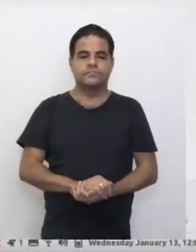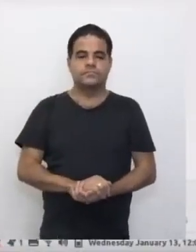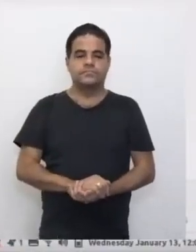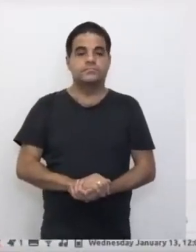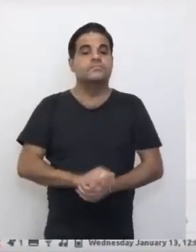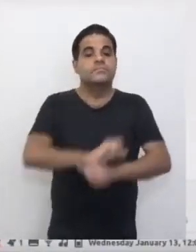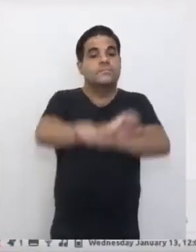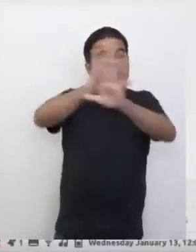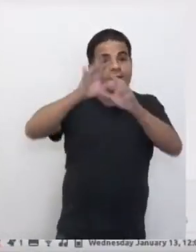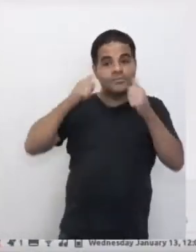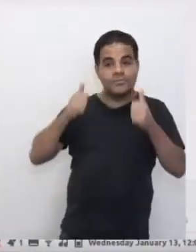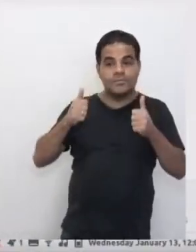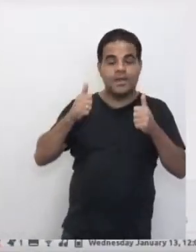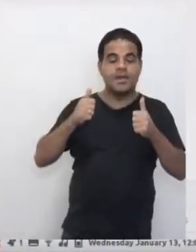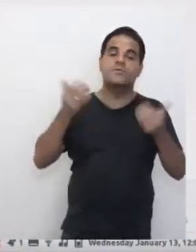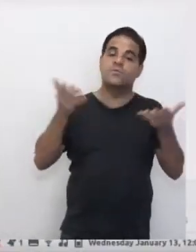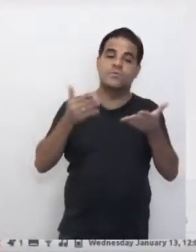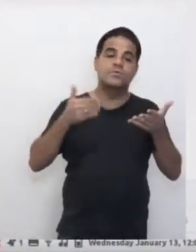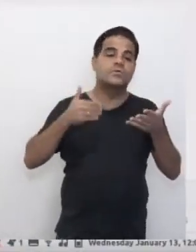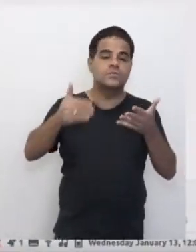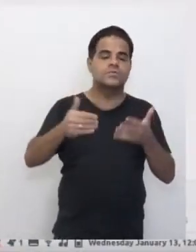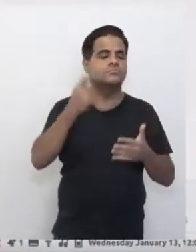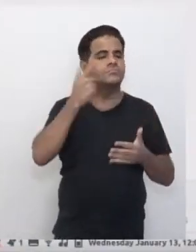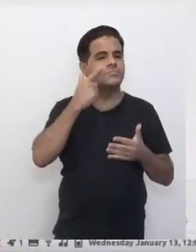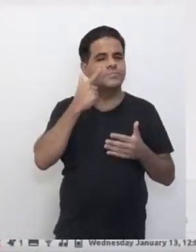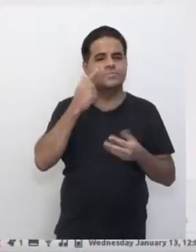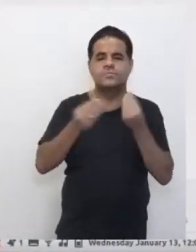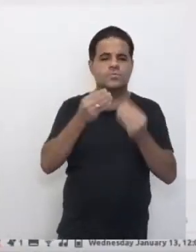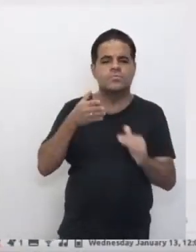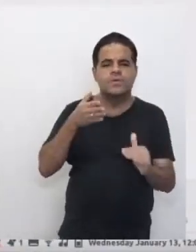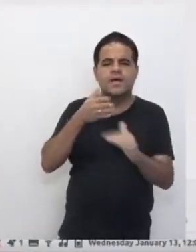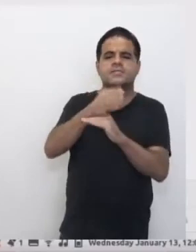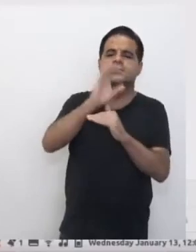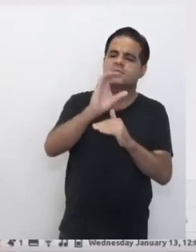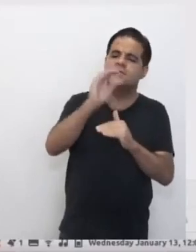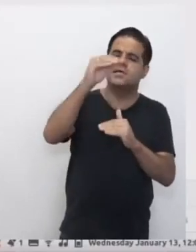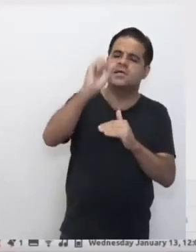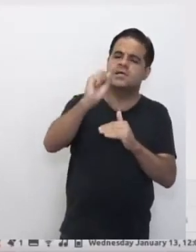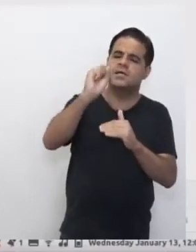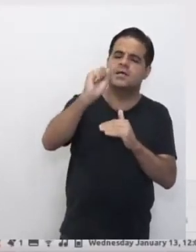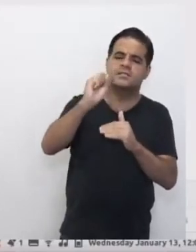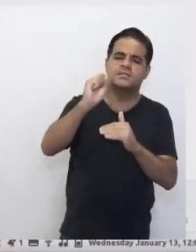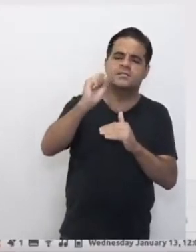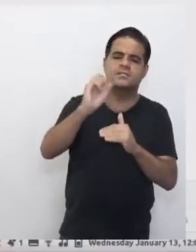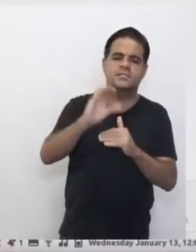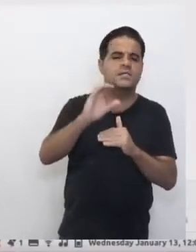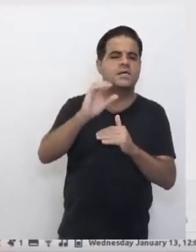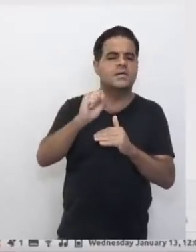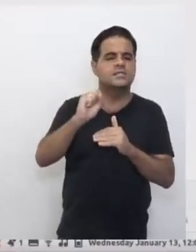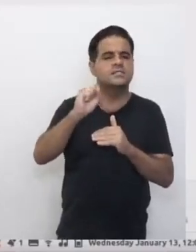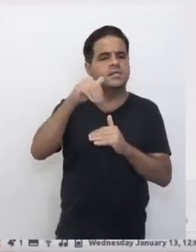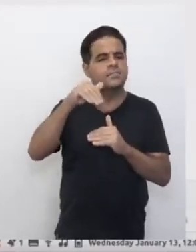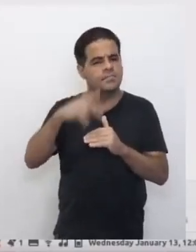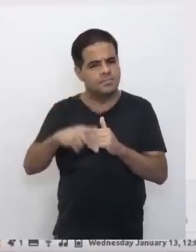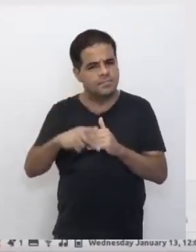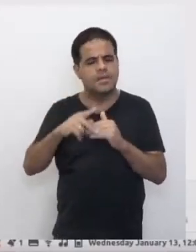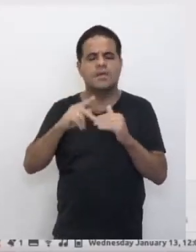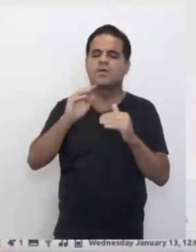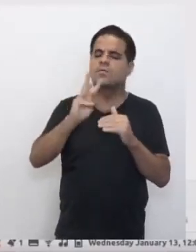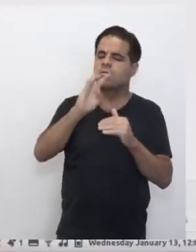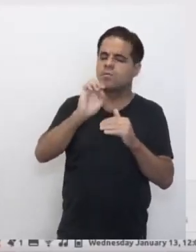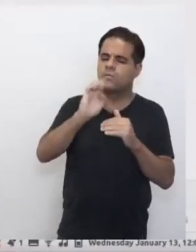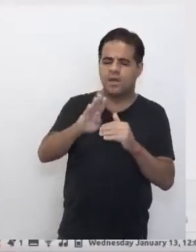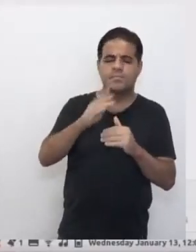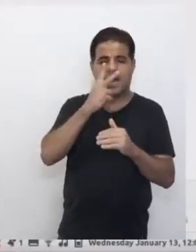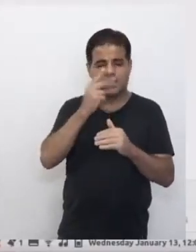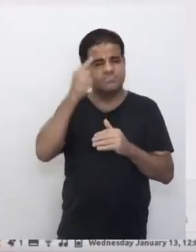Olá, pessoal, tudo bem? Hoje a gente vai ver aqui como que é acesso ao CMSP Web. Caso você ache que a tela do seu celular é um pouco pequena e